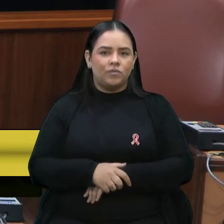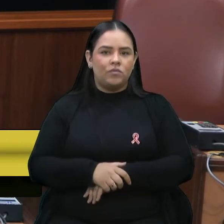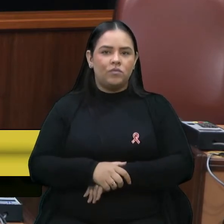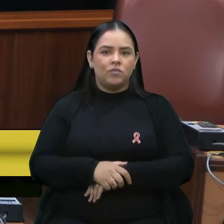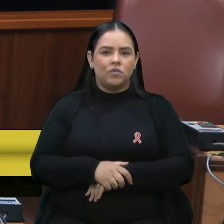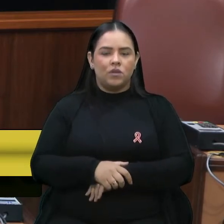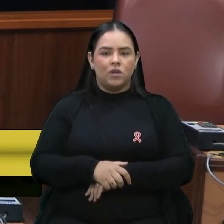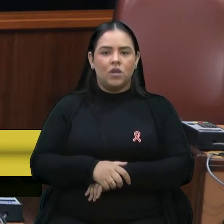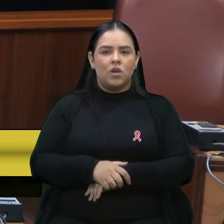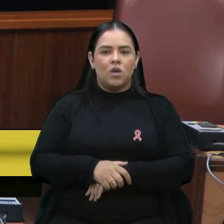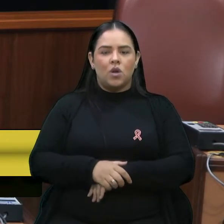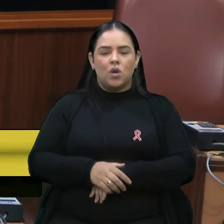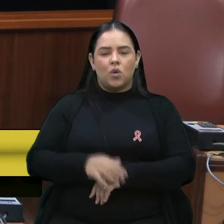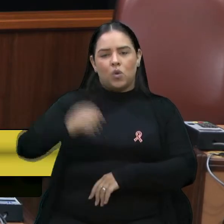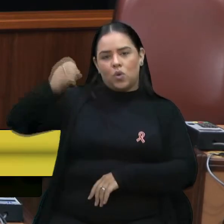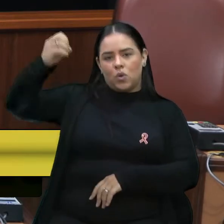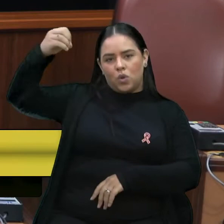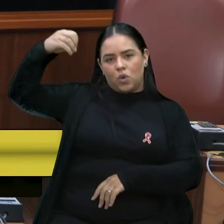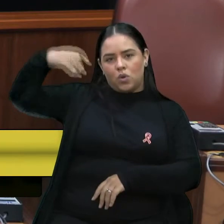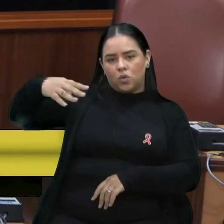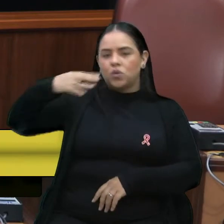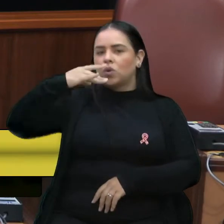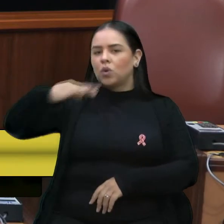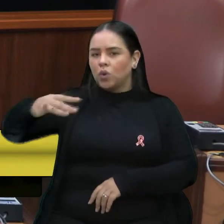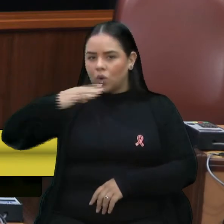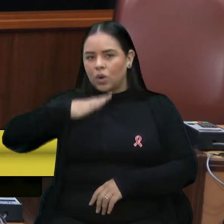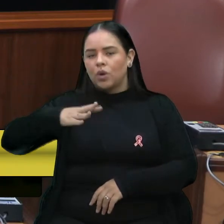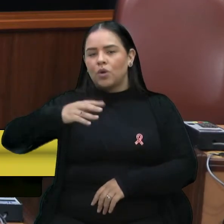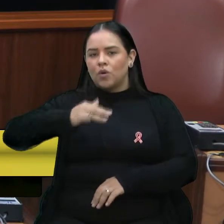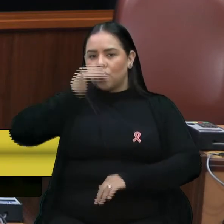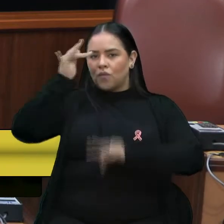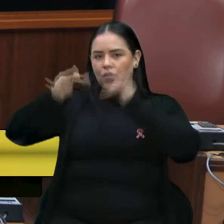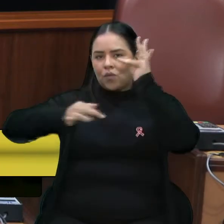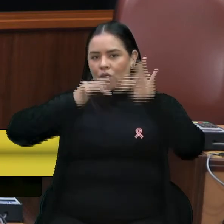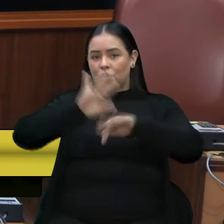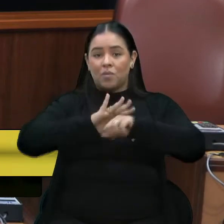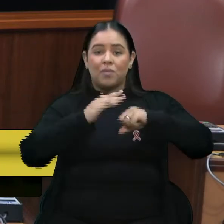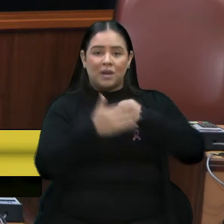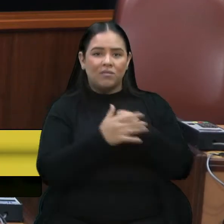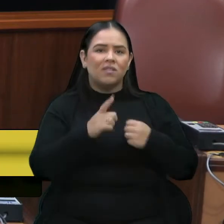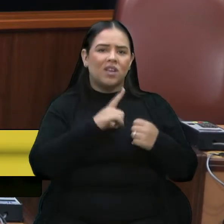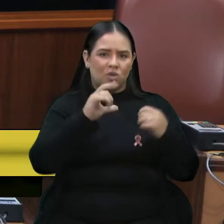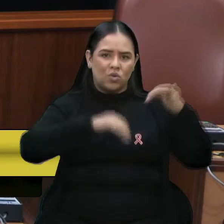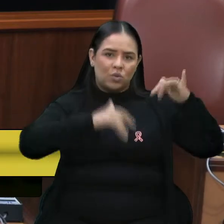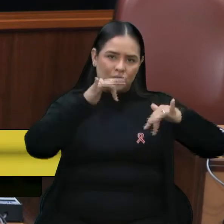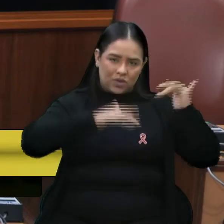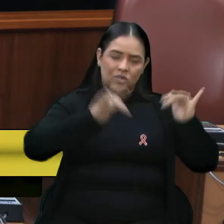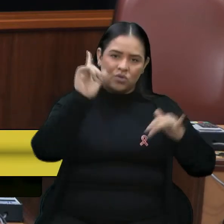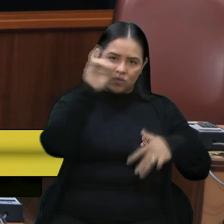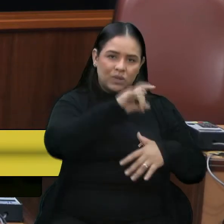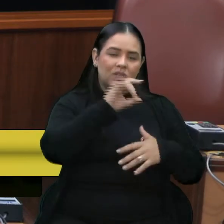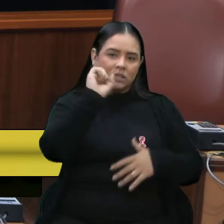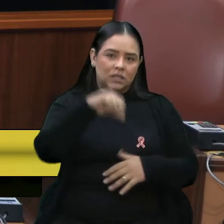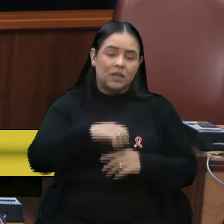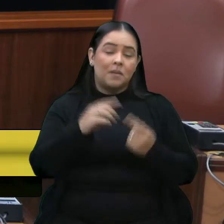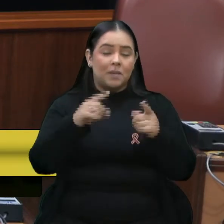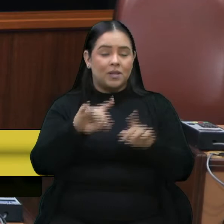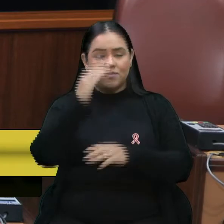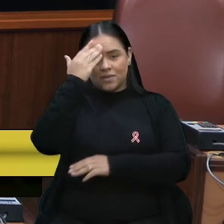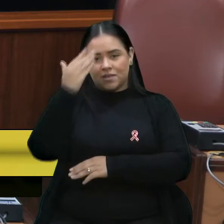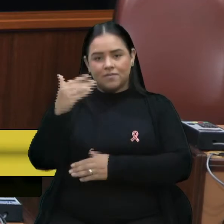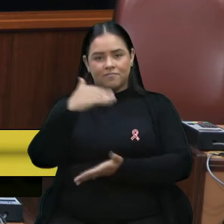Coriflor, lá no bairro, nós temos a chuva que tem atrapalhado aí, mas agradecer o